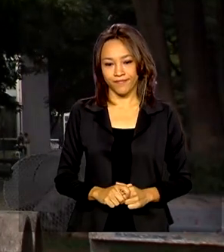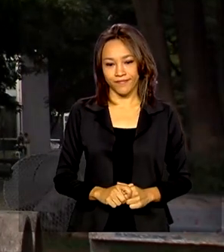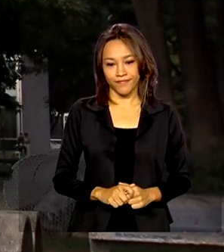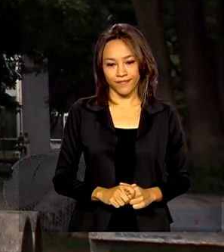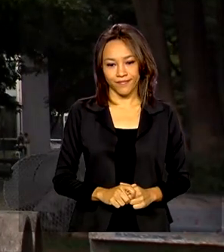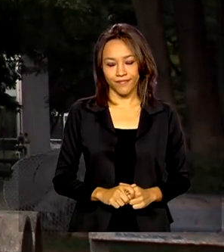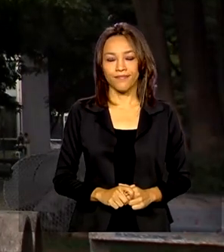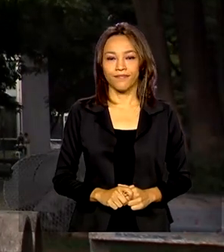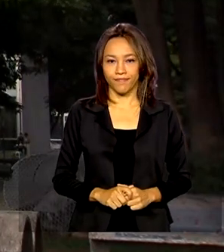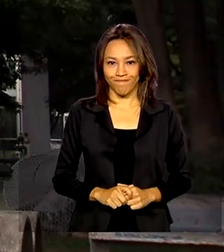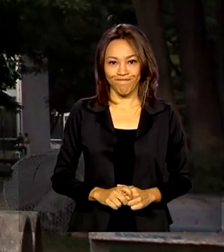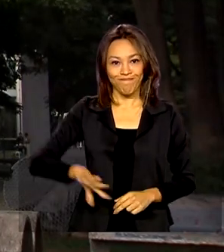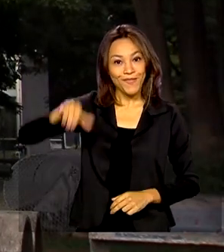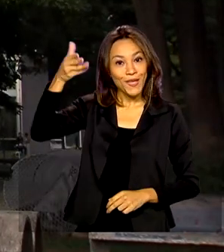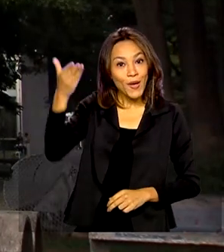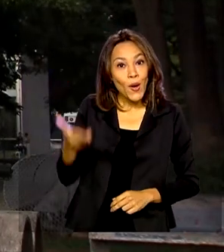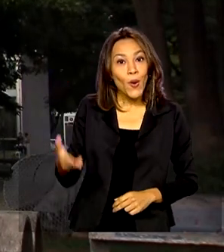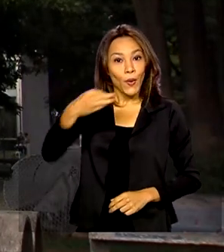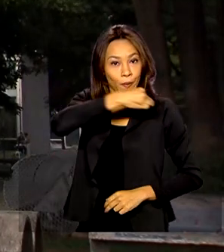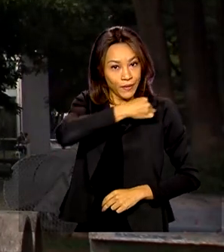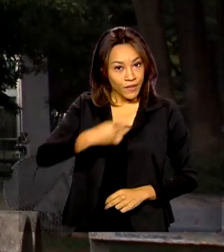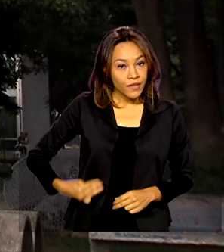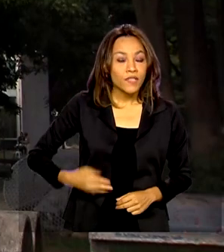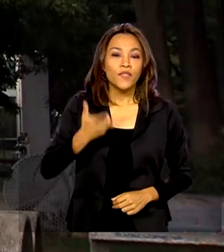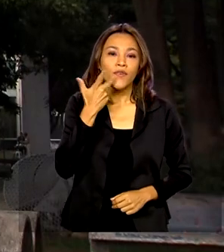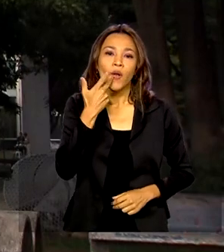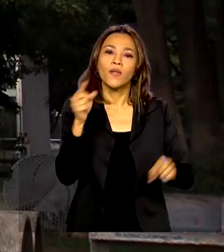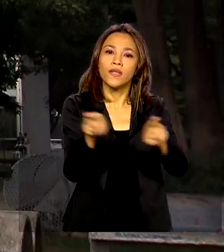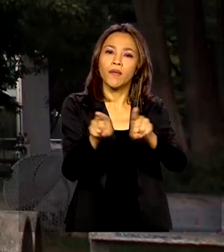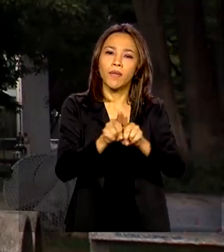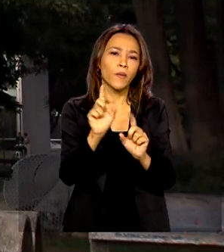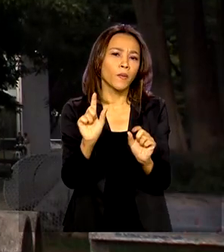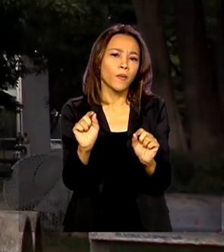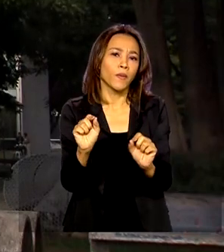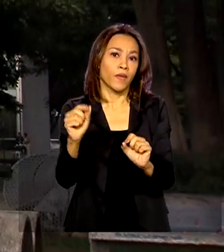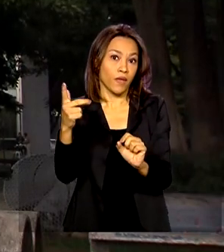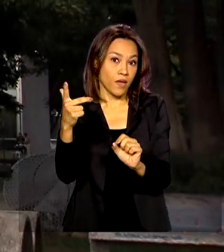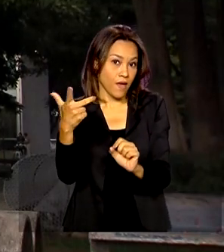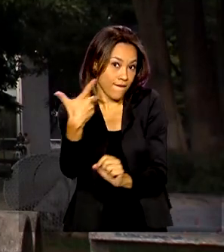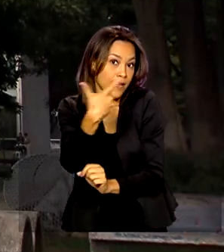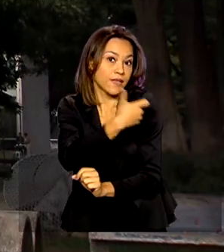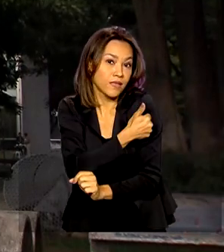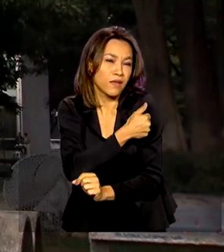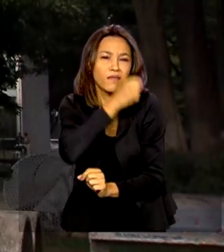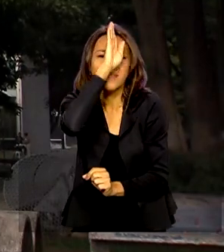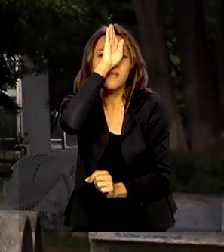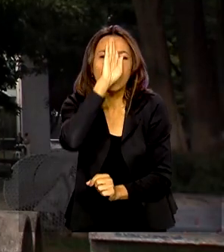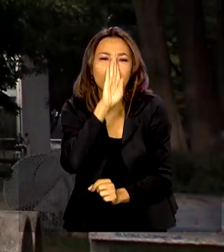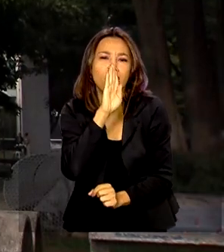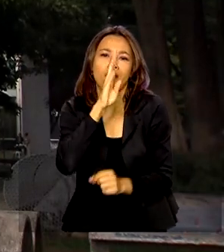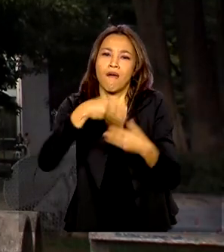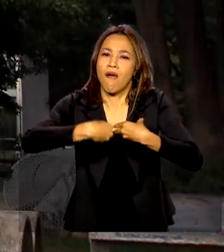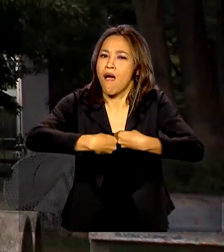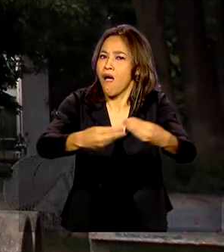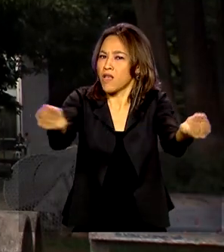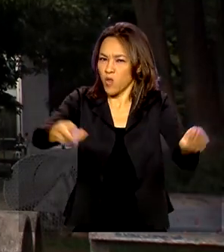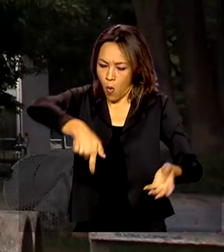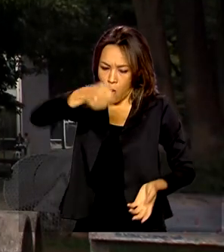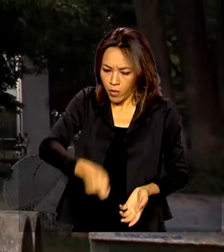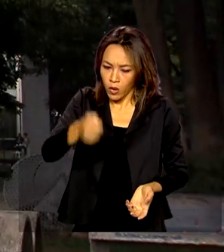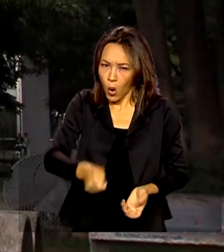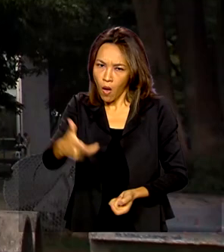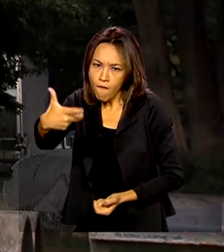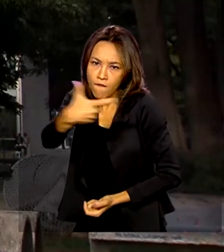O ministro reafirmou ainda que a vacina será gratuita, não obrigatória